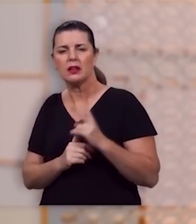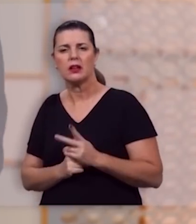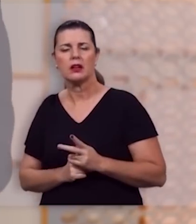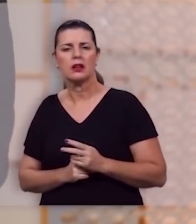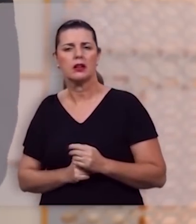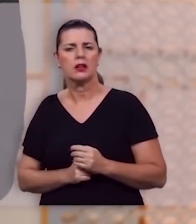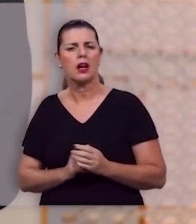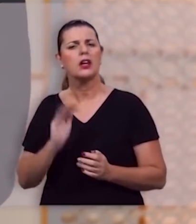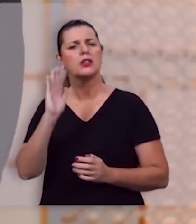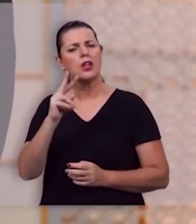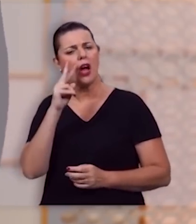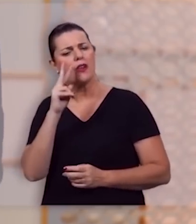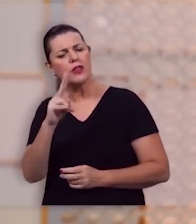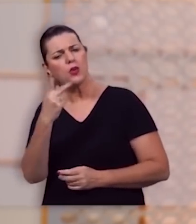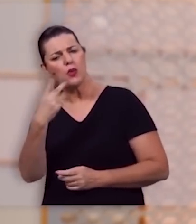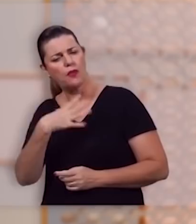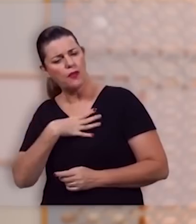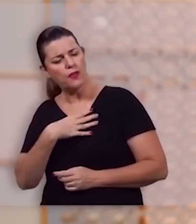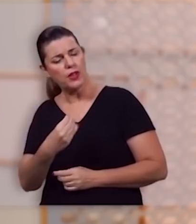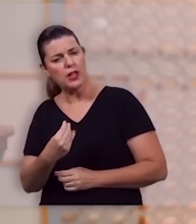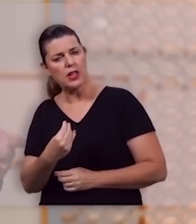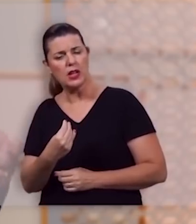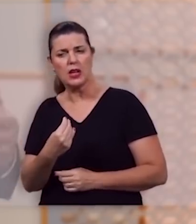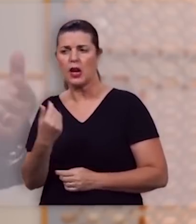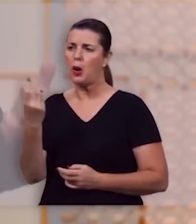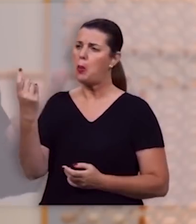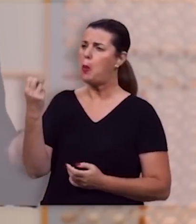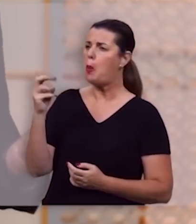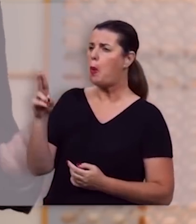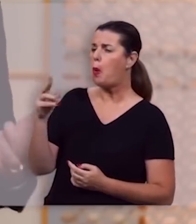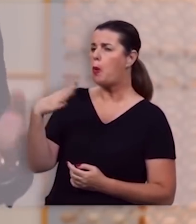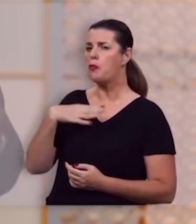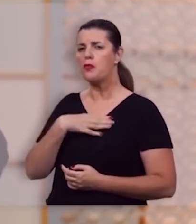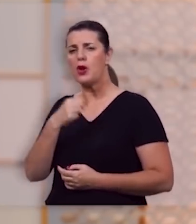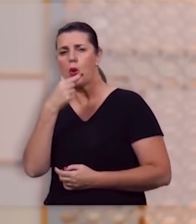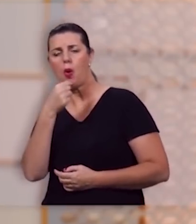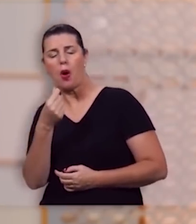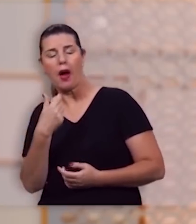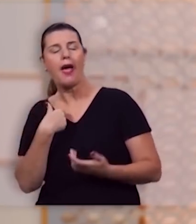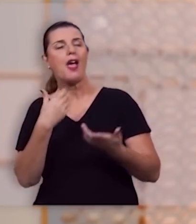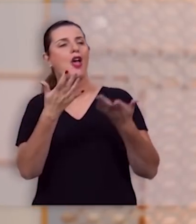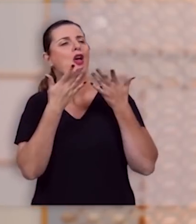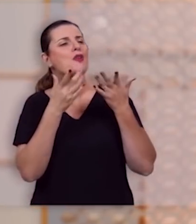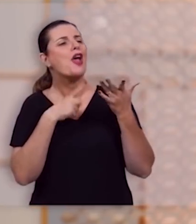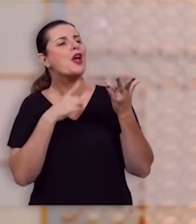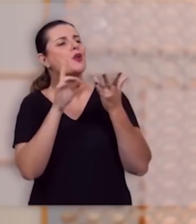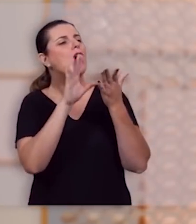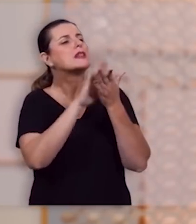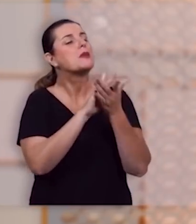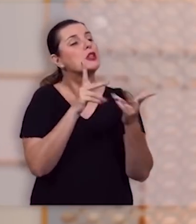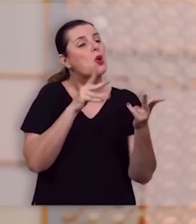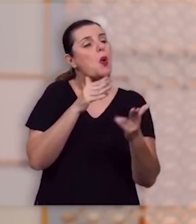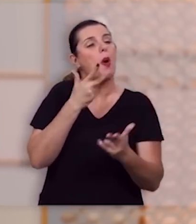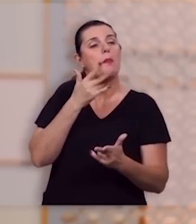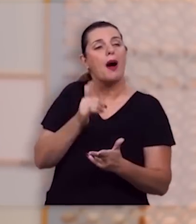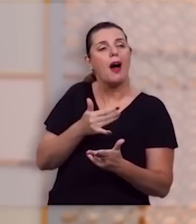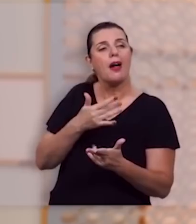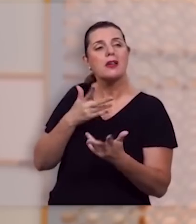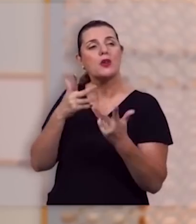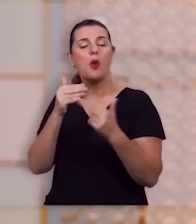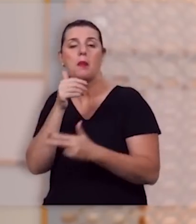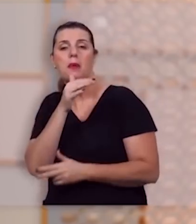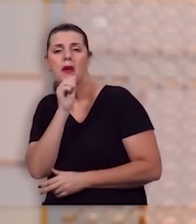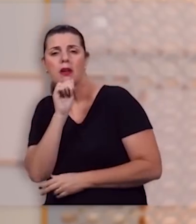você já pôde escutar da sua filha ou mulher escutar de seu filho eu gostaria de ter um cônjuge como meu pai como a minha mãe